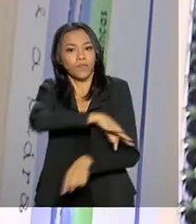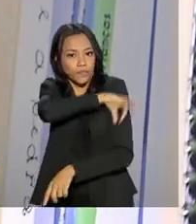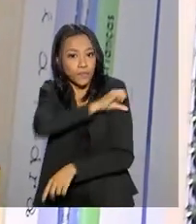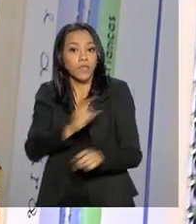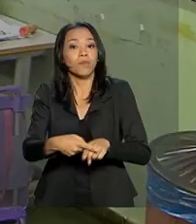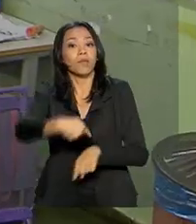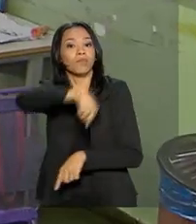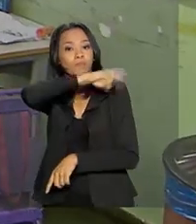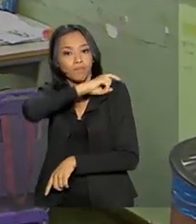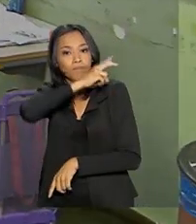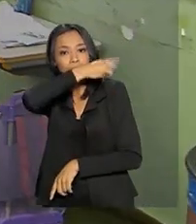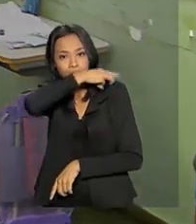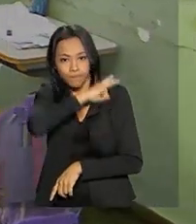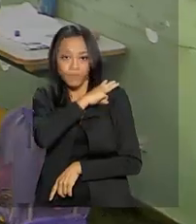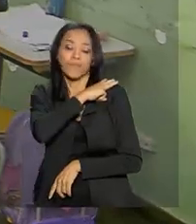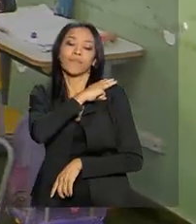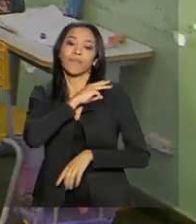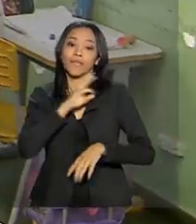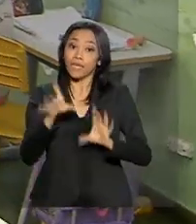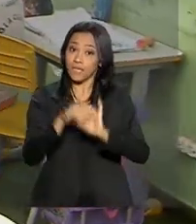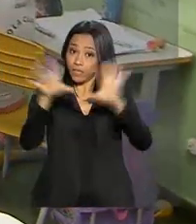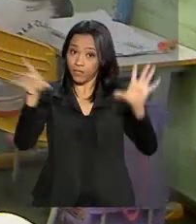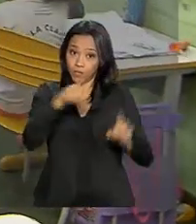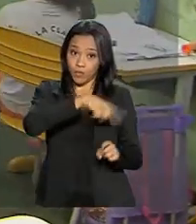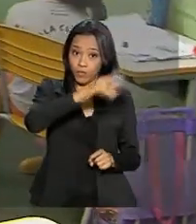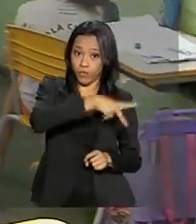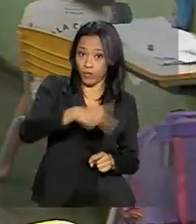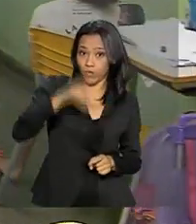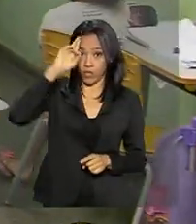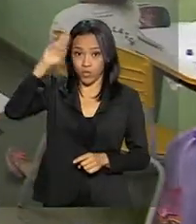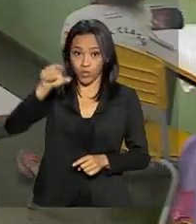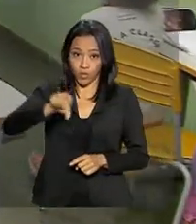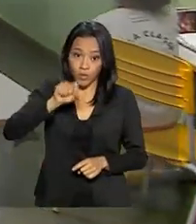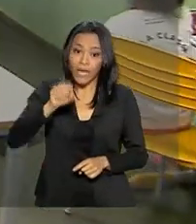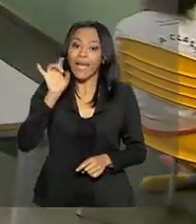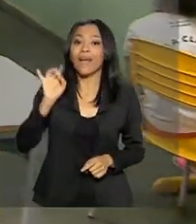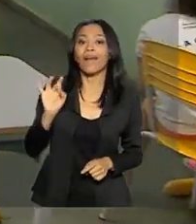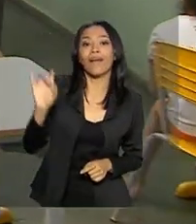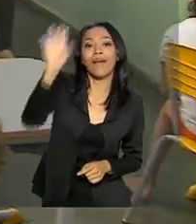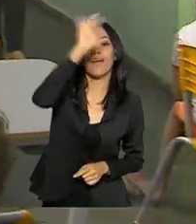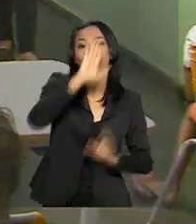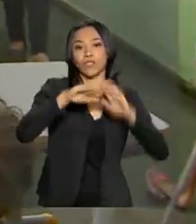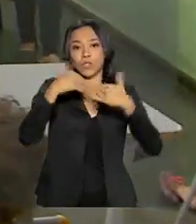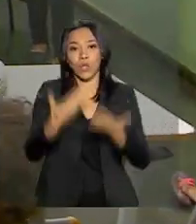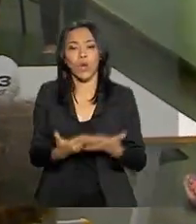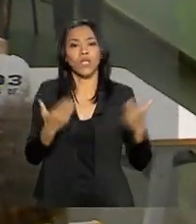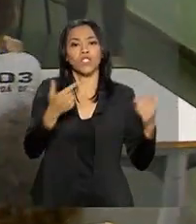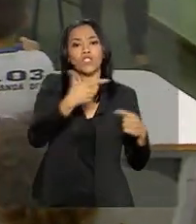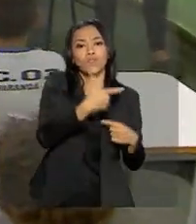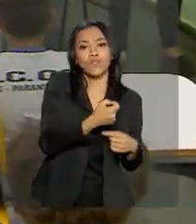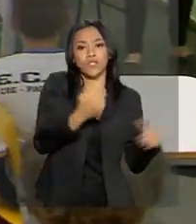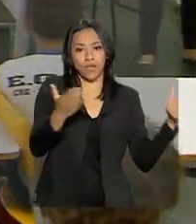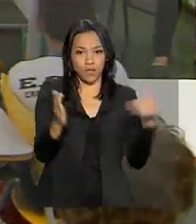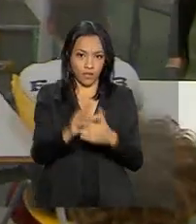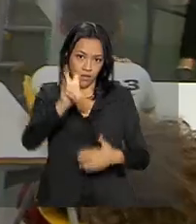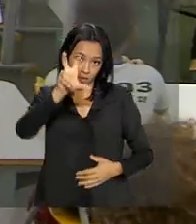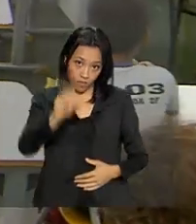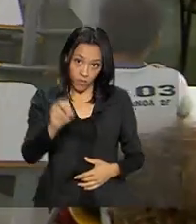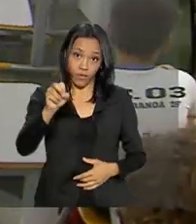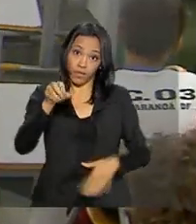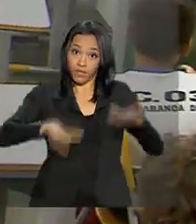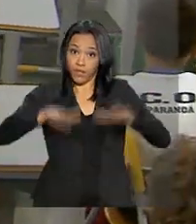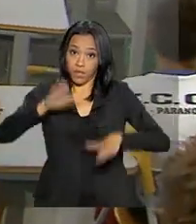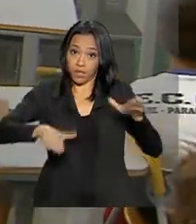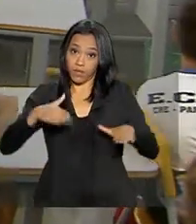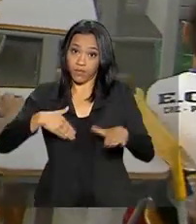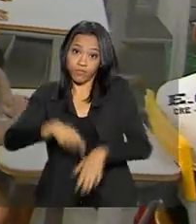para a escolha de alunos e professores. Cada escola vai poder selecionar de 20 a 50 livros, dependendo da